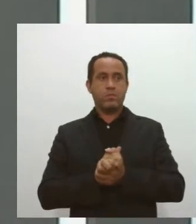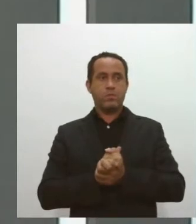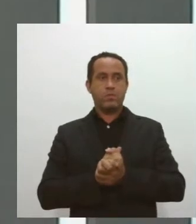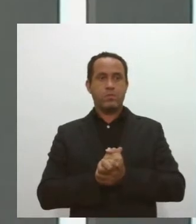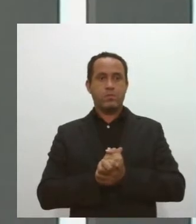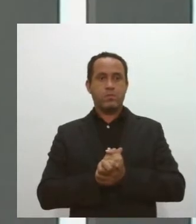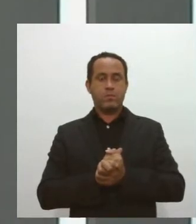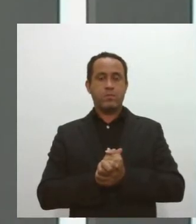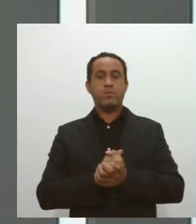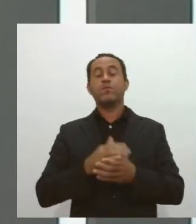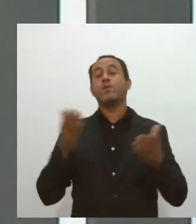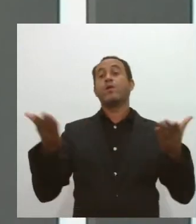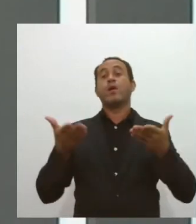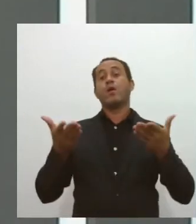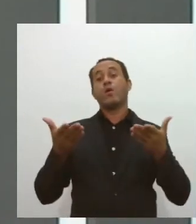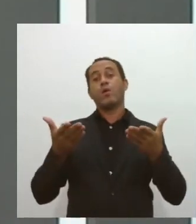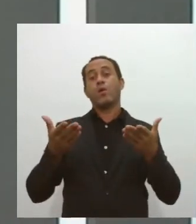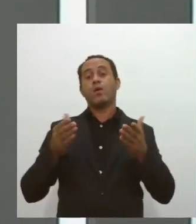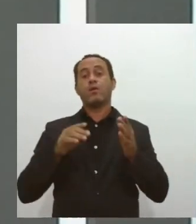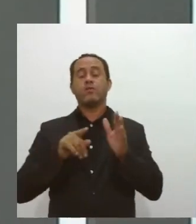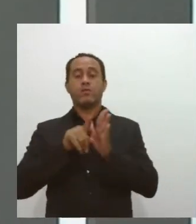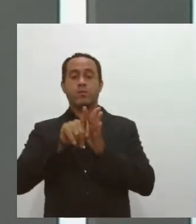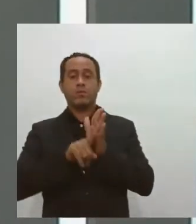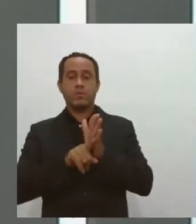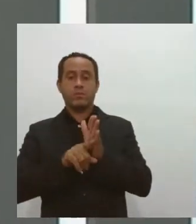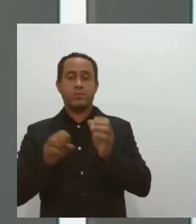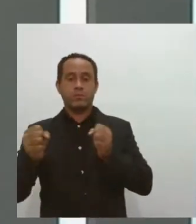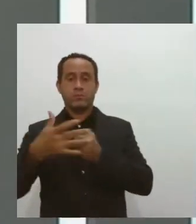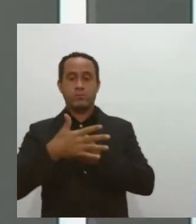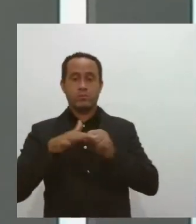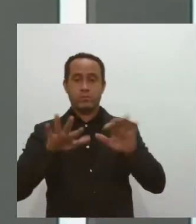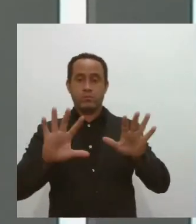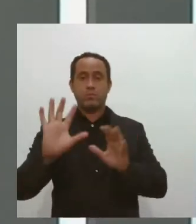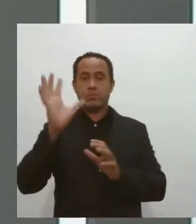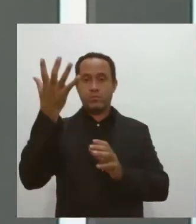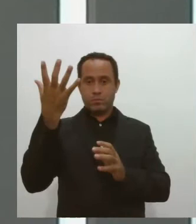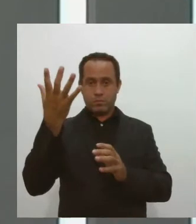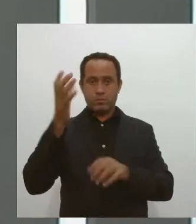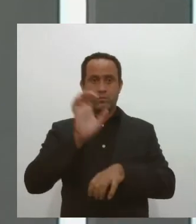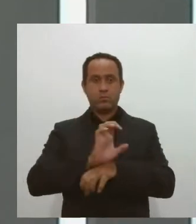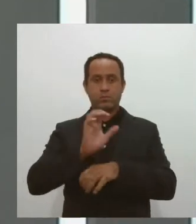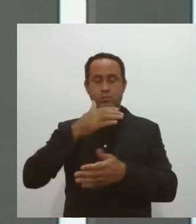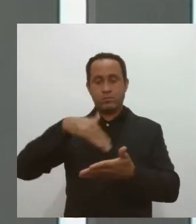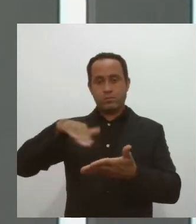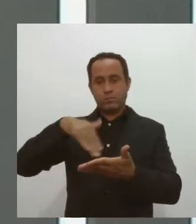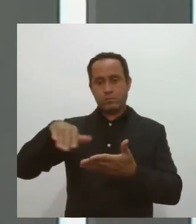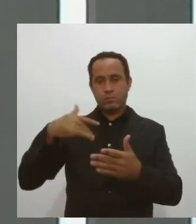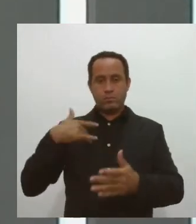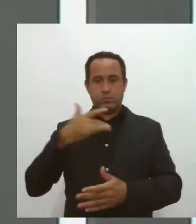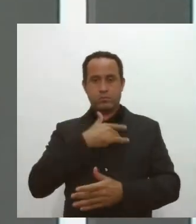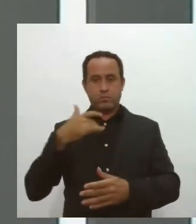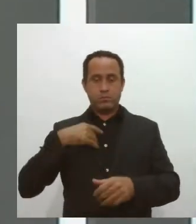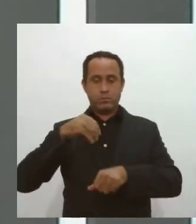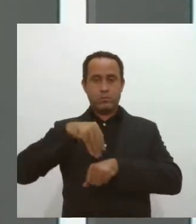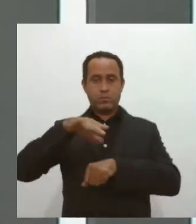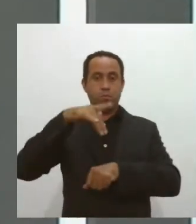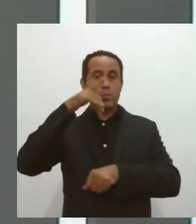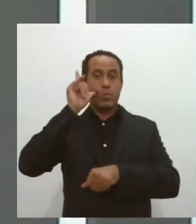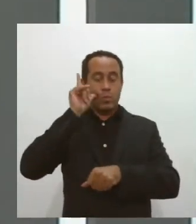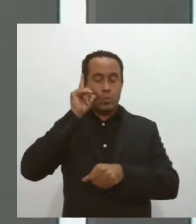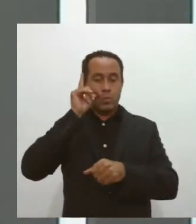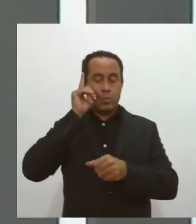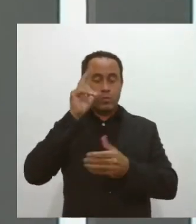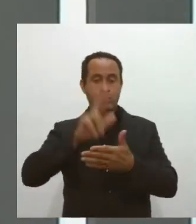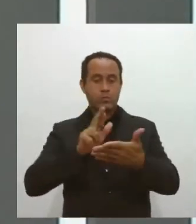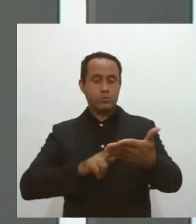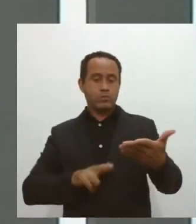E olha, agora vamos com os dados atualizados da Covid-19 no Estado. A Secretaria de Estado da Saúde divulgou ontem o boletim do